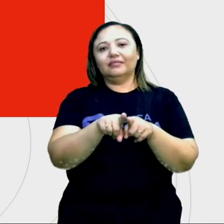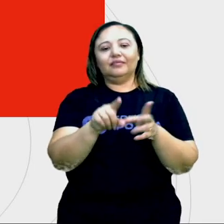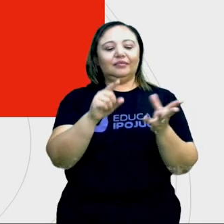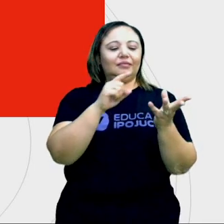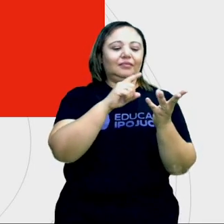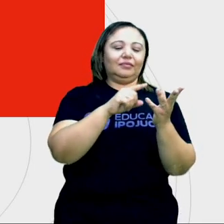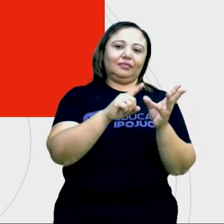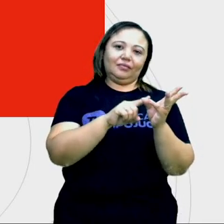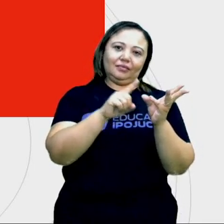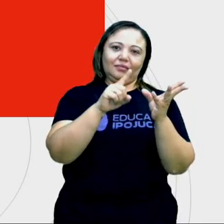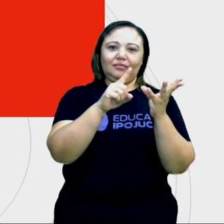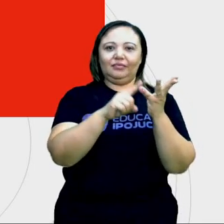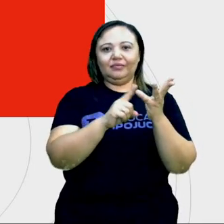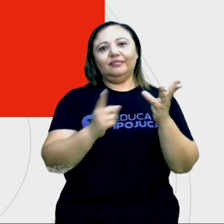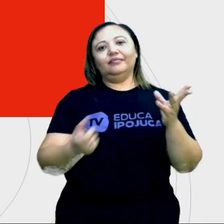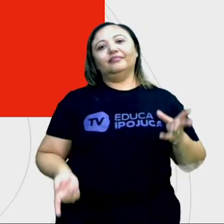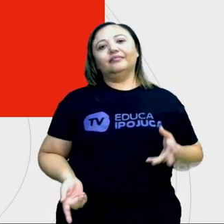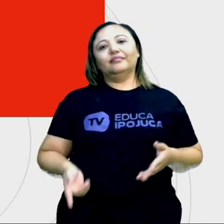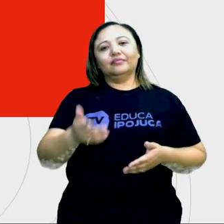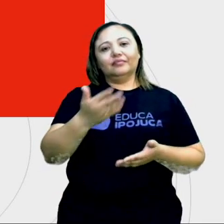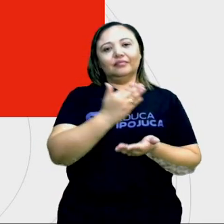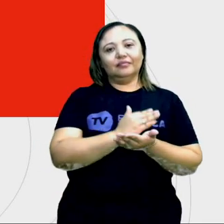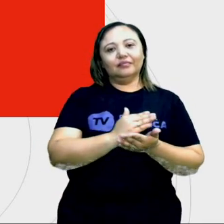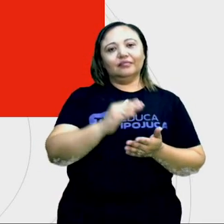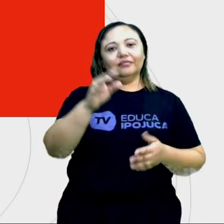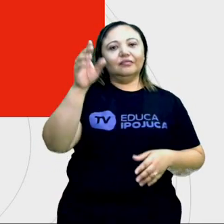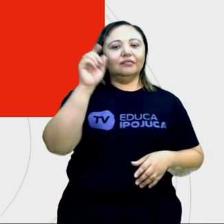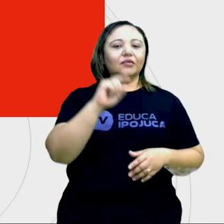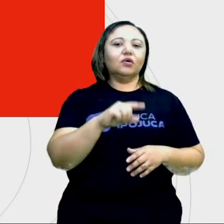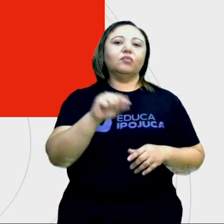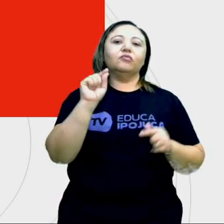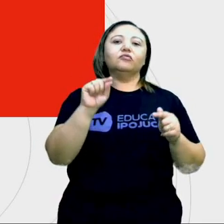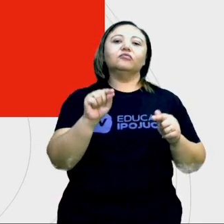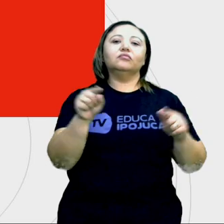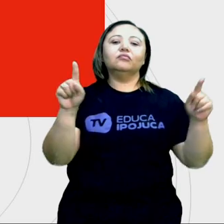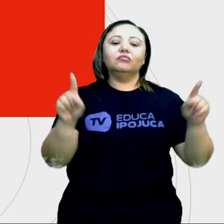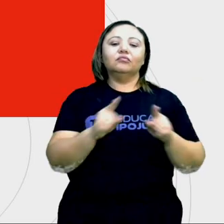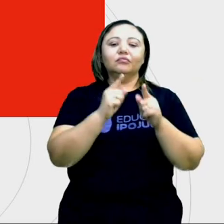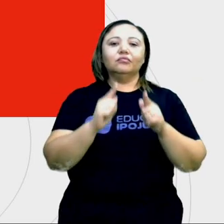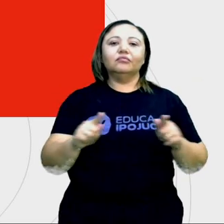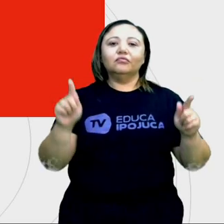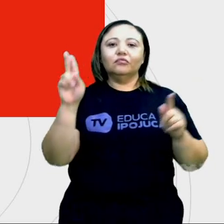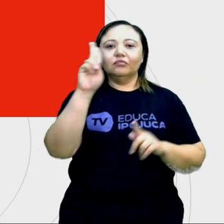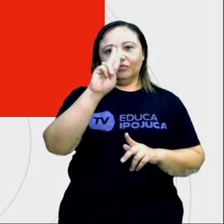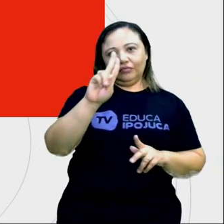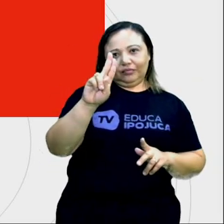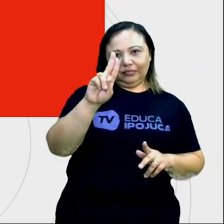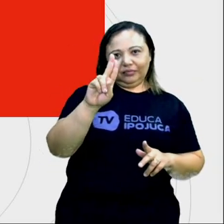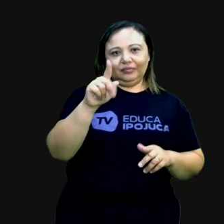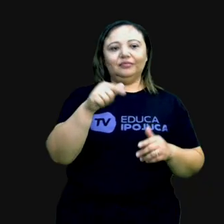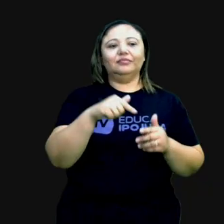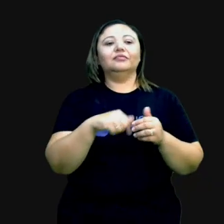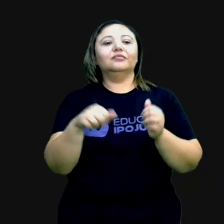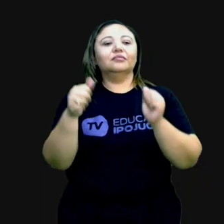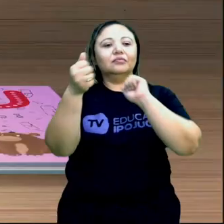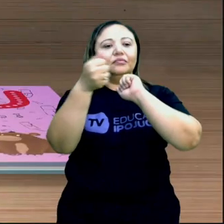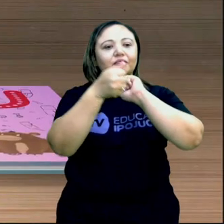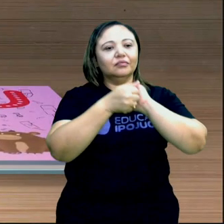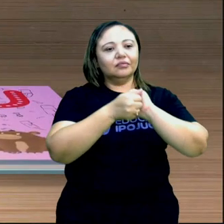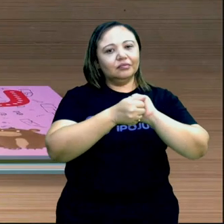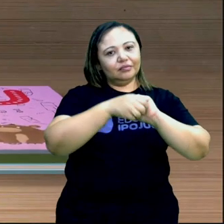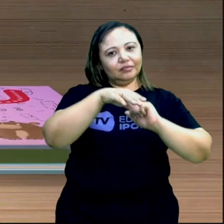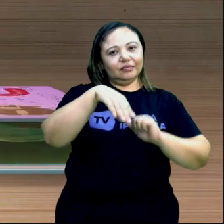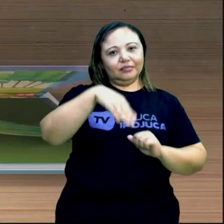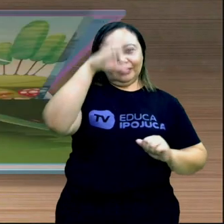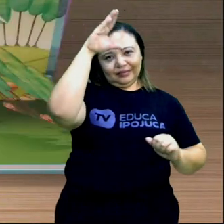uma vogal. E vamos ouvir uma musiquinha da letrinha U junto com a